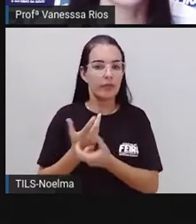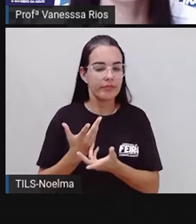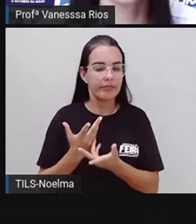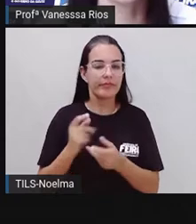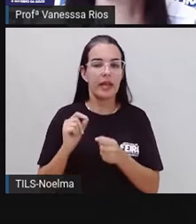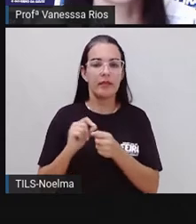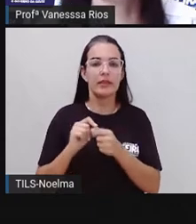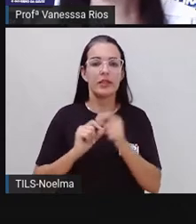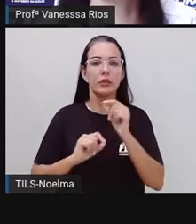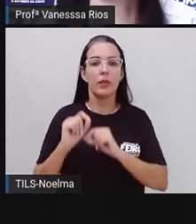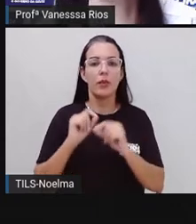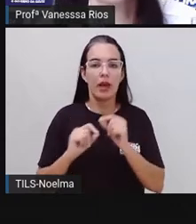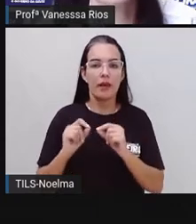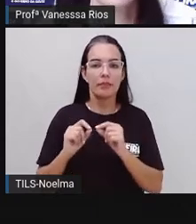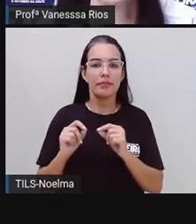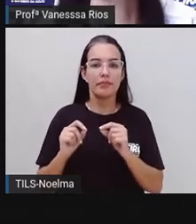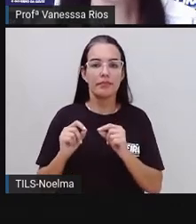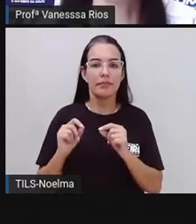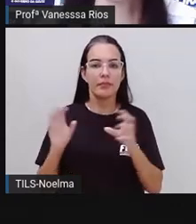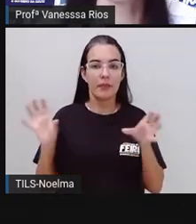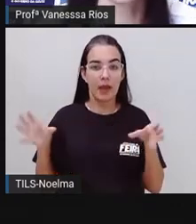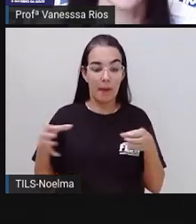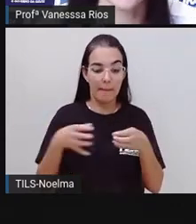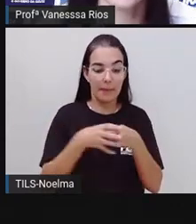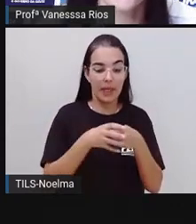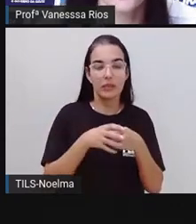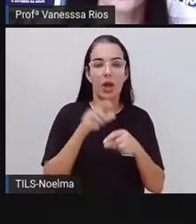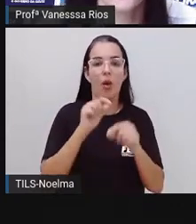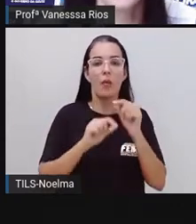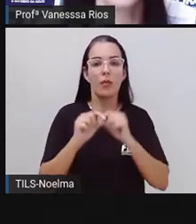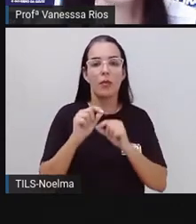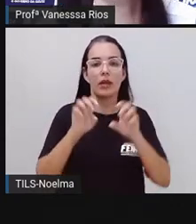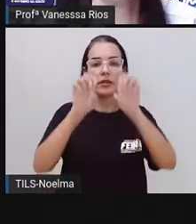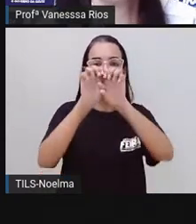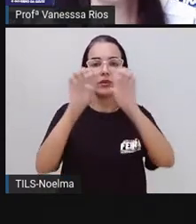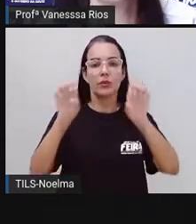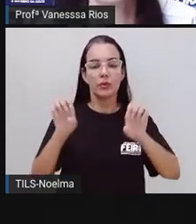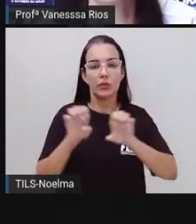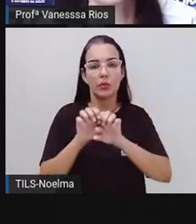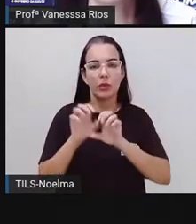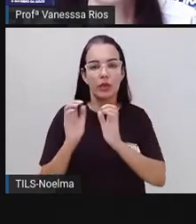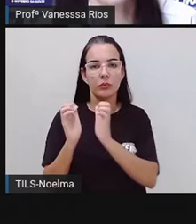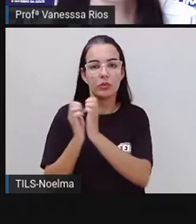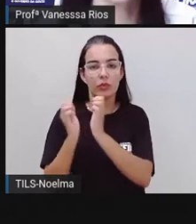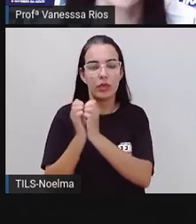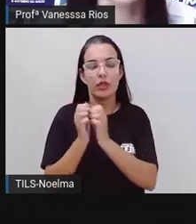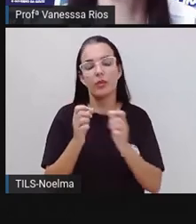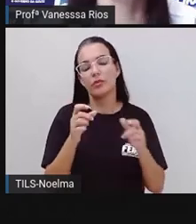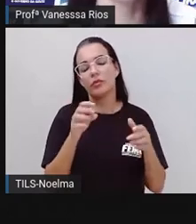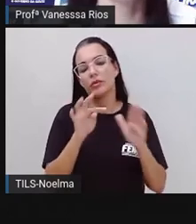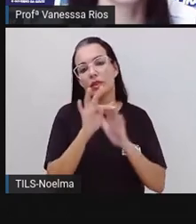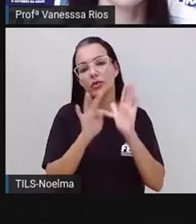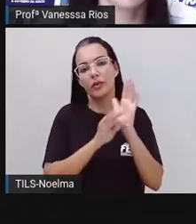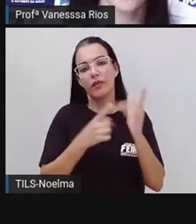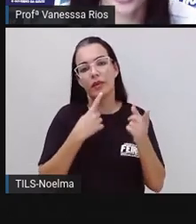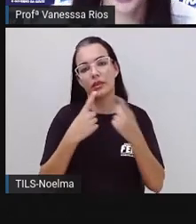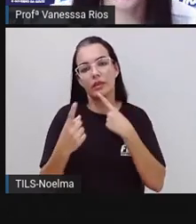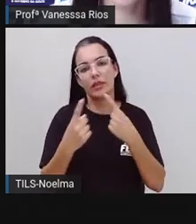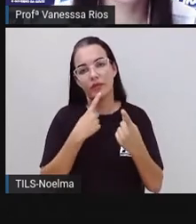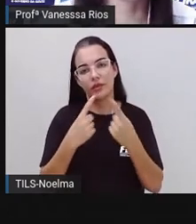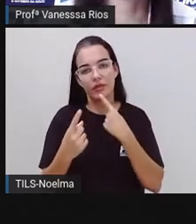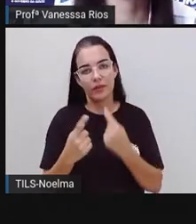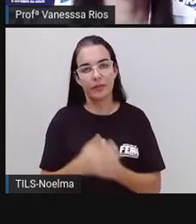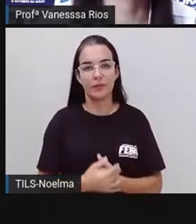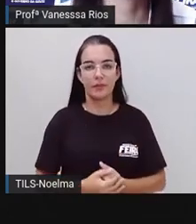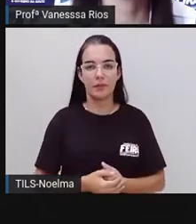fazendo parte aí daquilo que a gente entende como a estrutura desse gênero textual que é a entrevista.